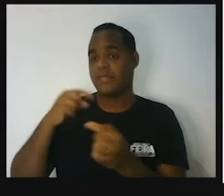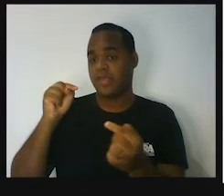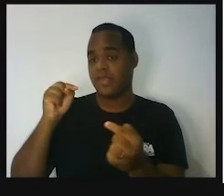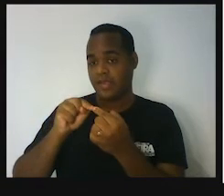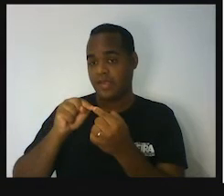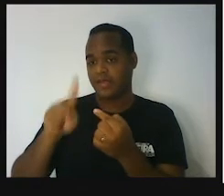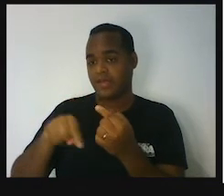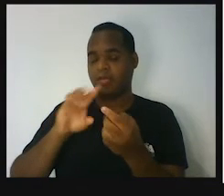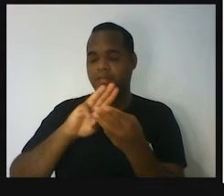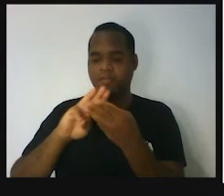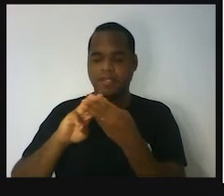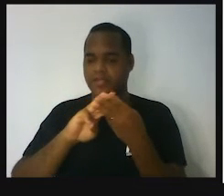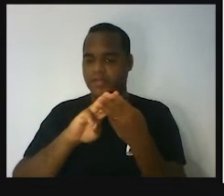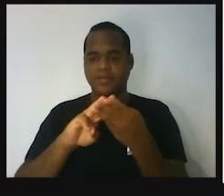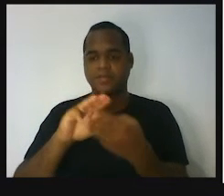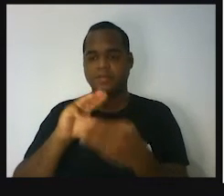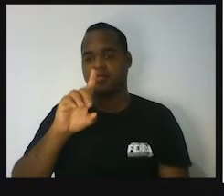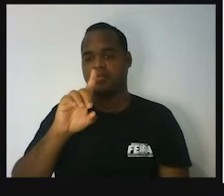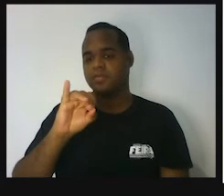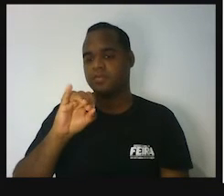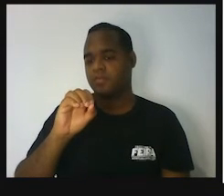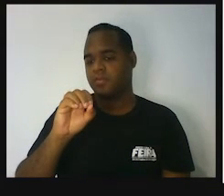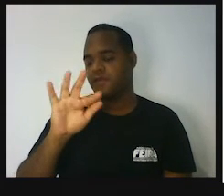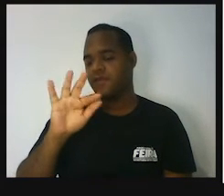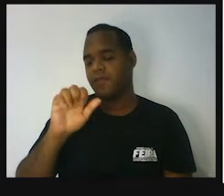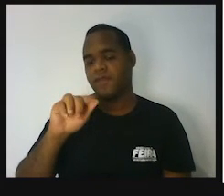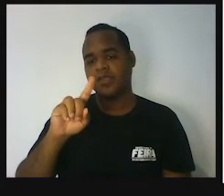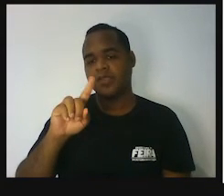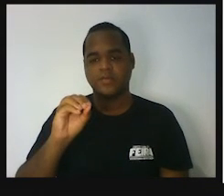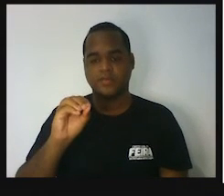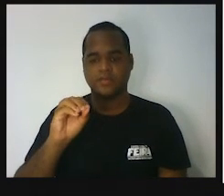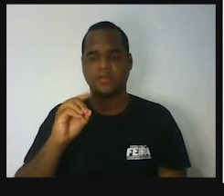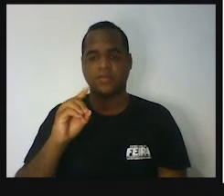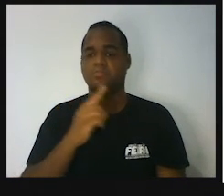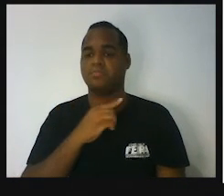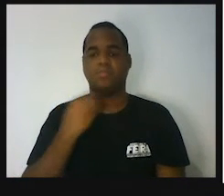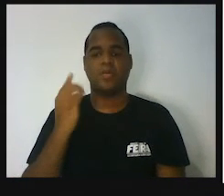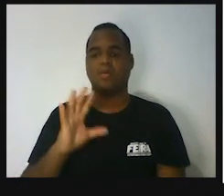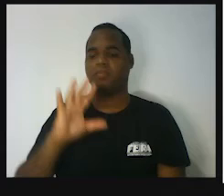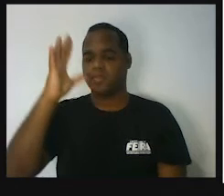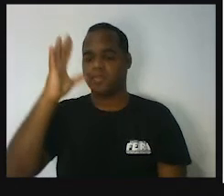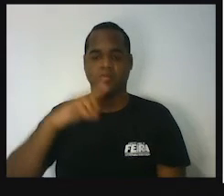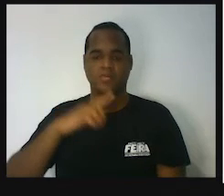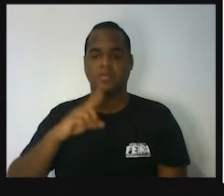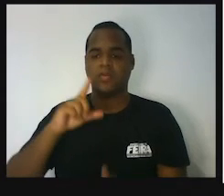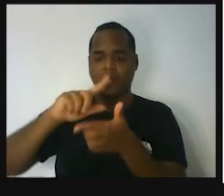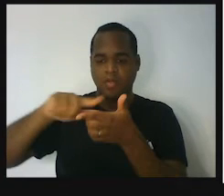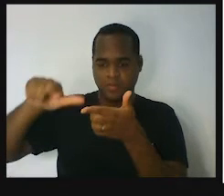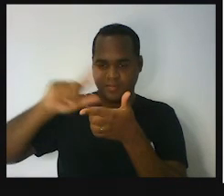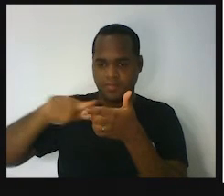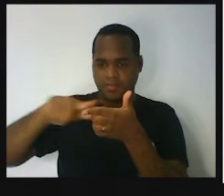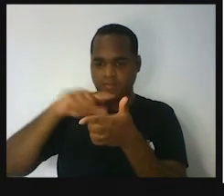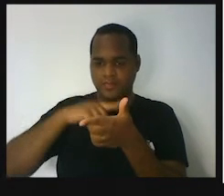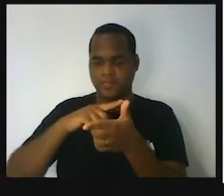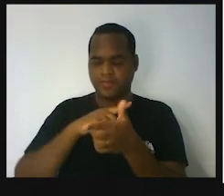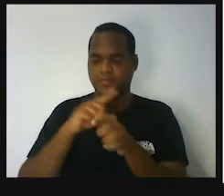matemático Diofanto morreu, né? Com esse probleminha que está colocado aqui, ó.